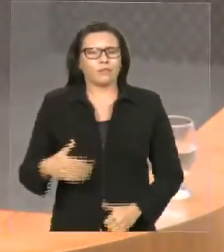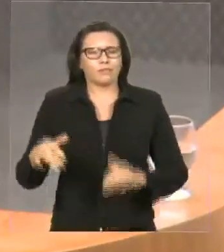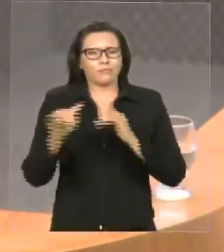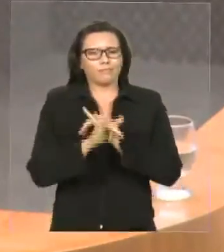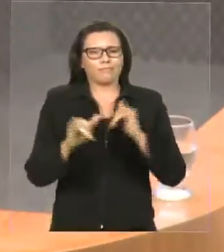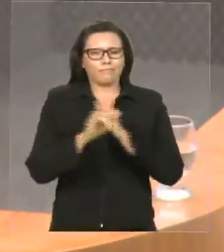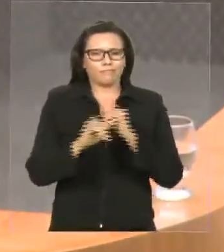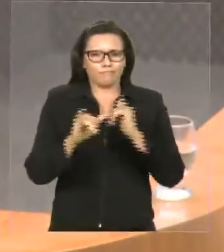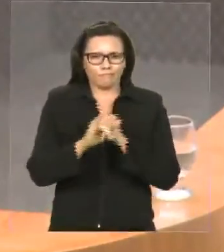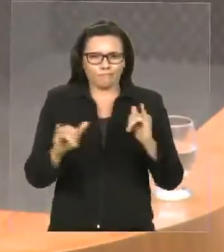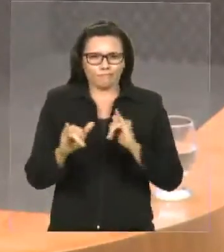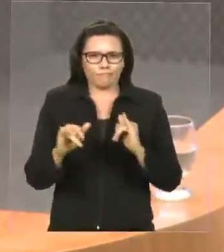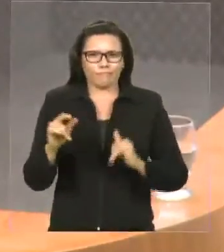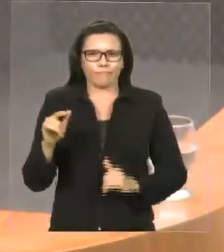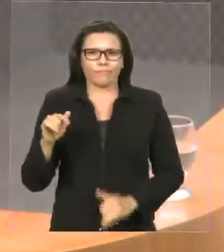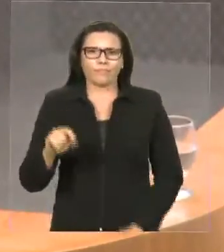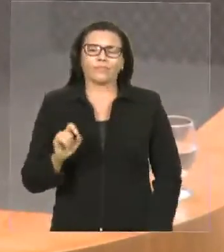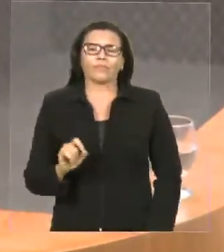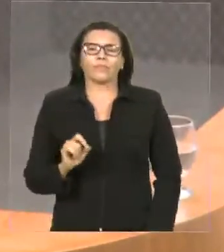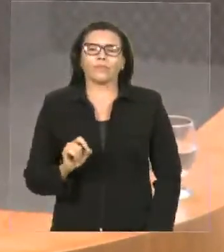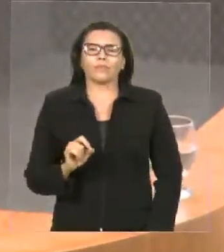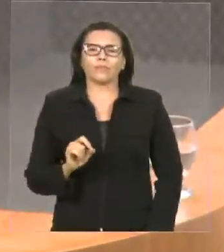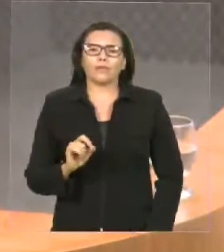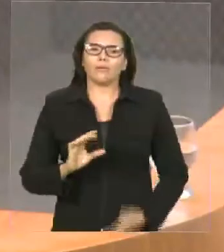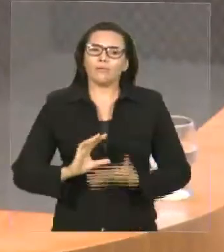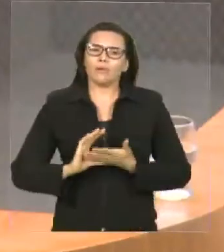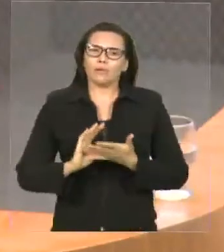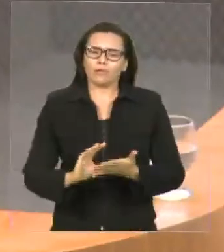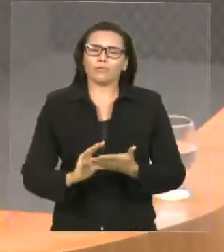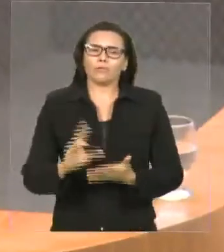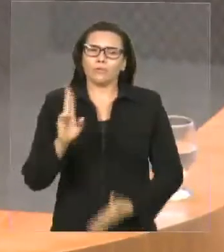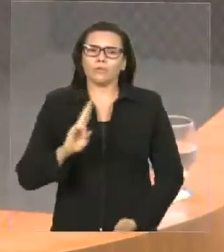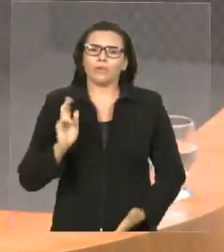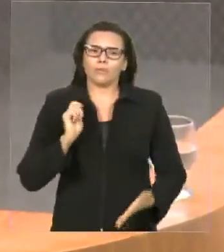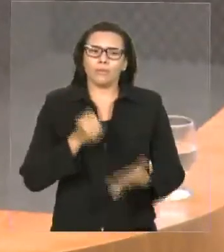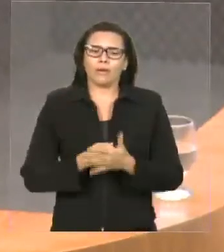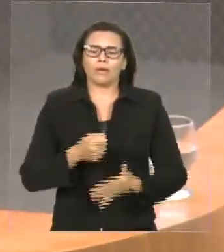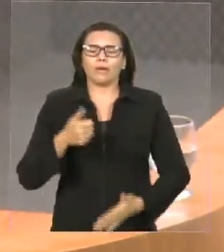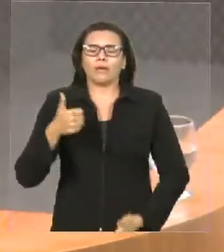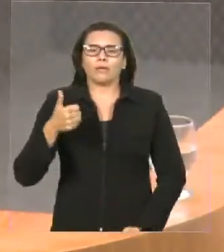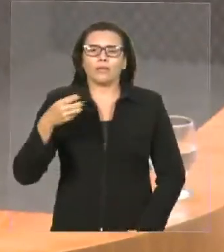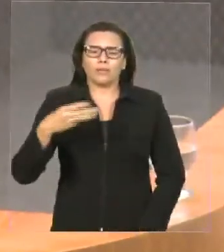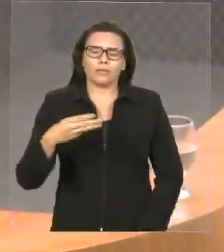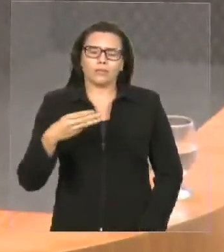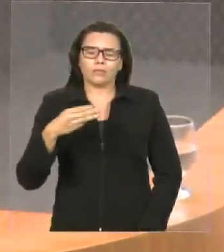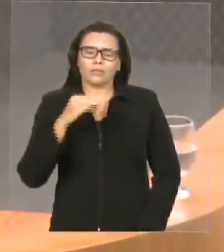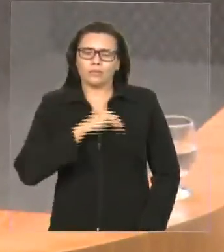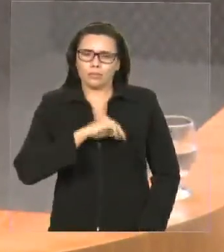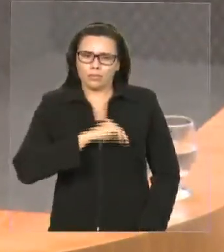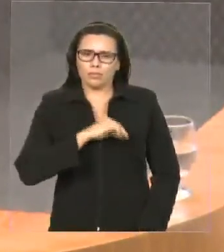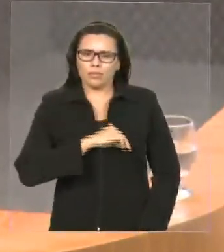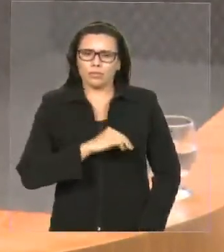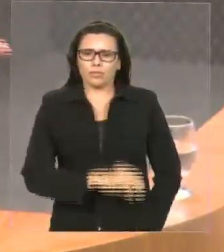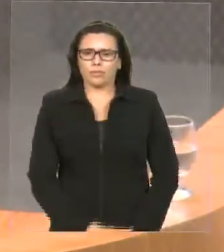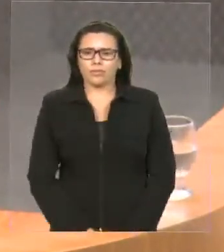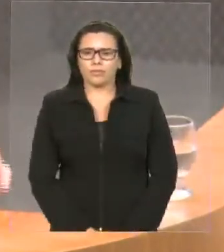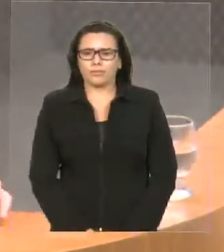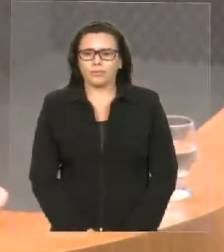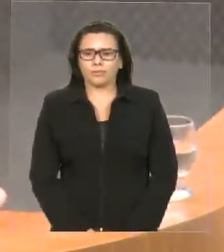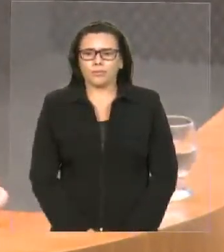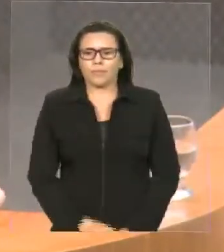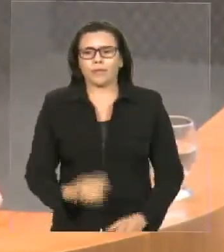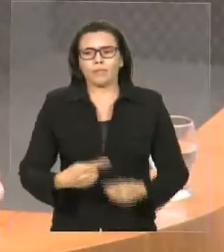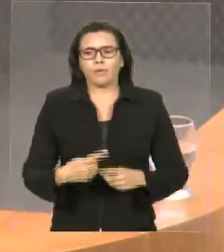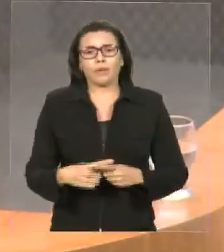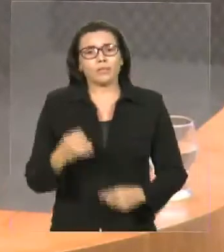dentro da classe política, que esse é um recurso que será usado para pagar o 13º, porque sem esse recurso, segundo ele, não tem recurso